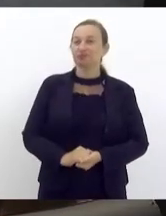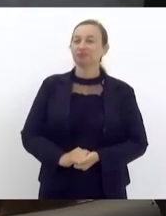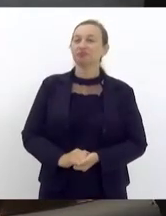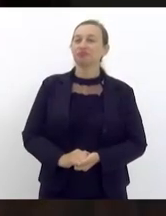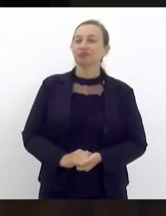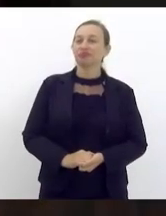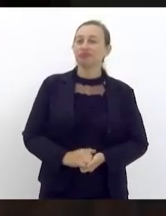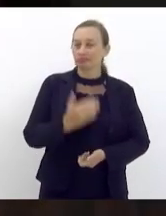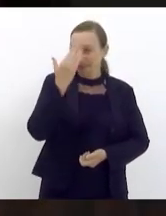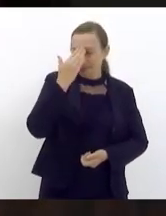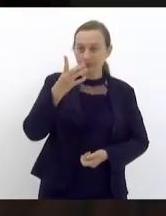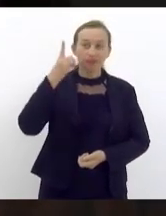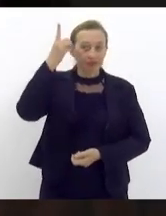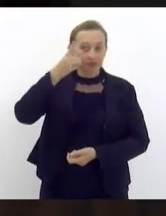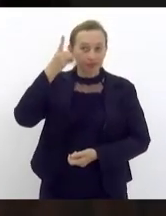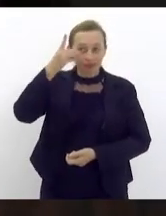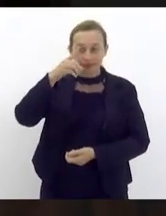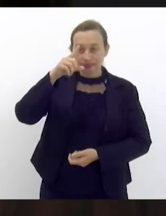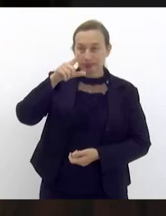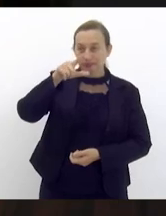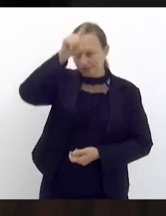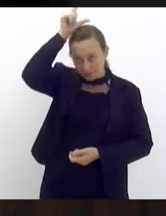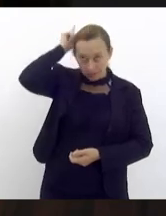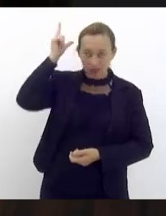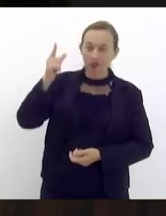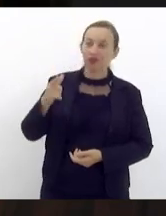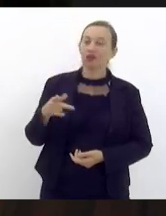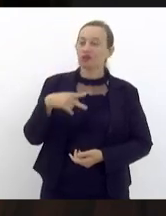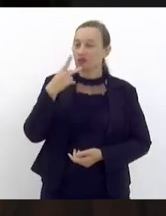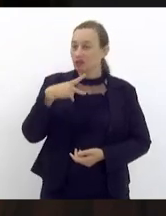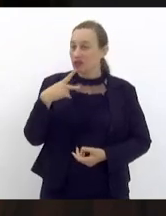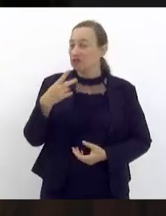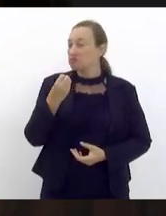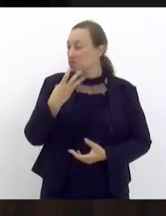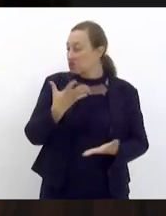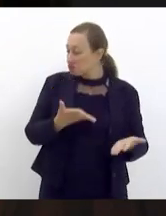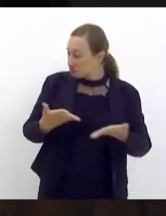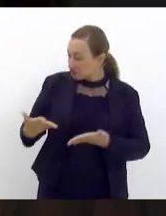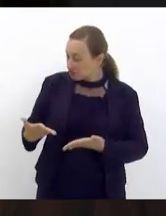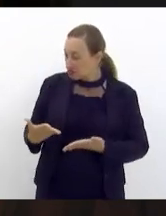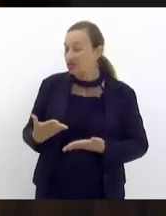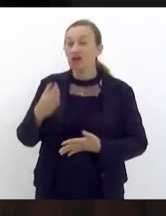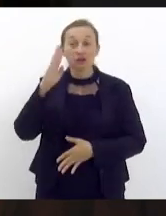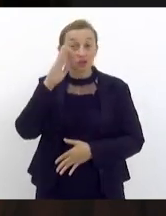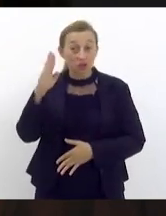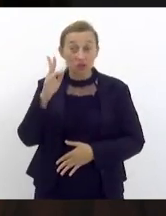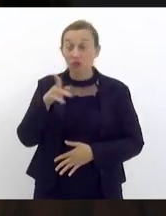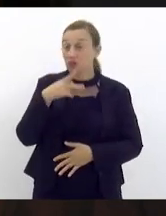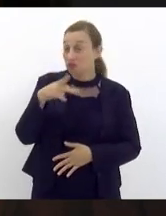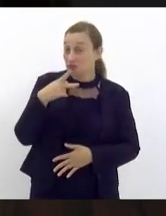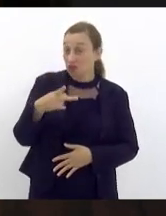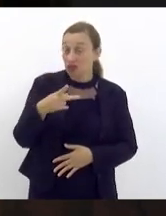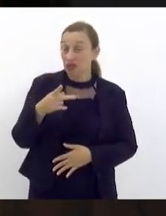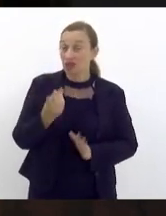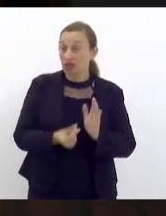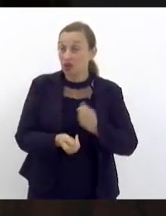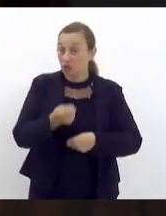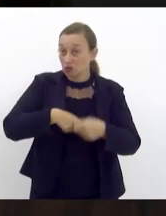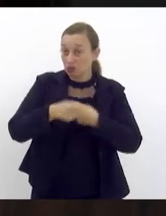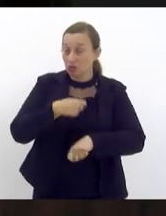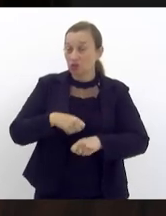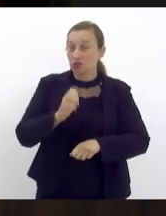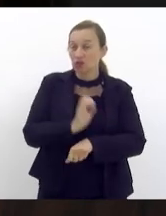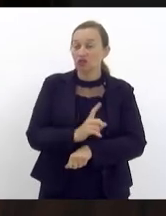obrigado deputado Luiz Paulo suas contribuições são sempre muito bem vindas principalmente no que tange a economia do nosso estado